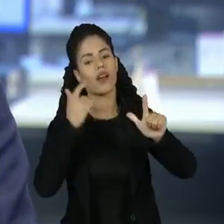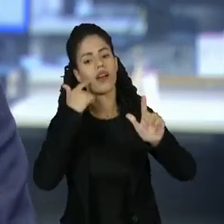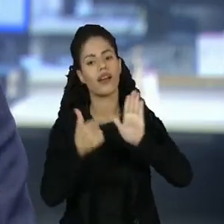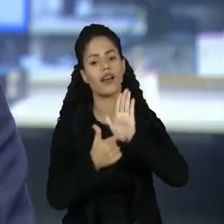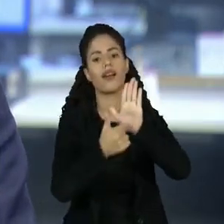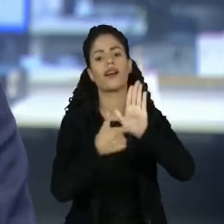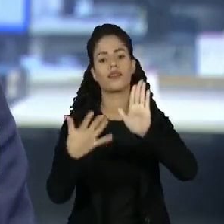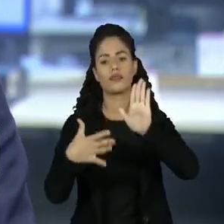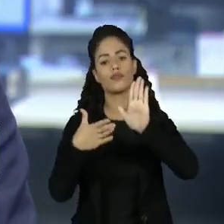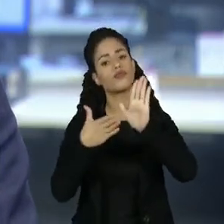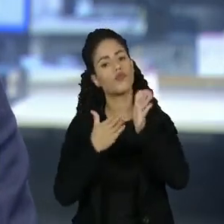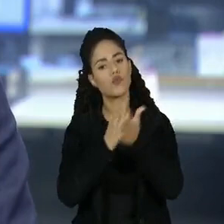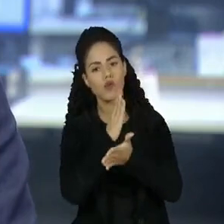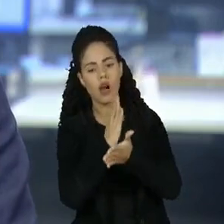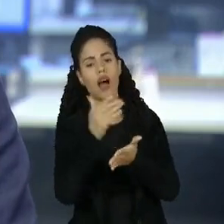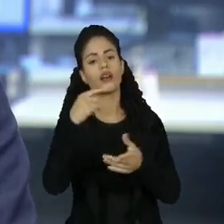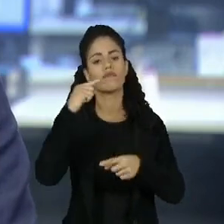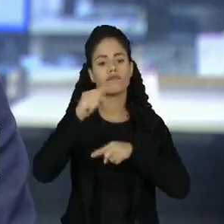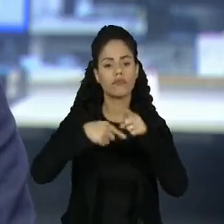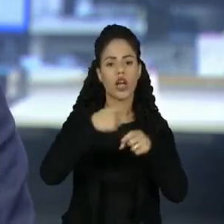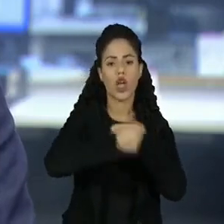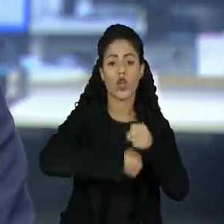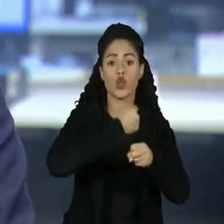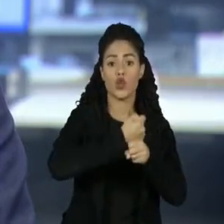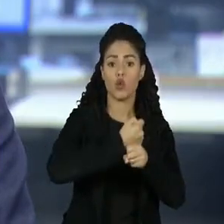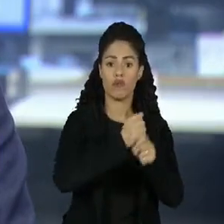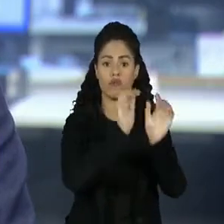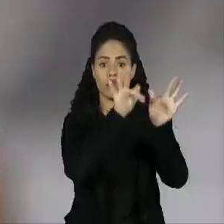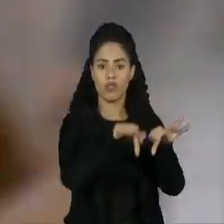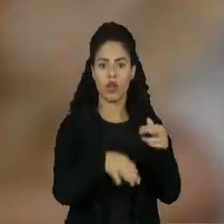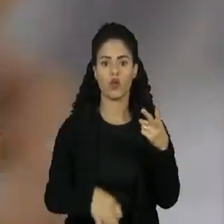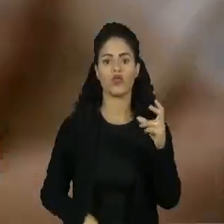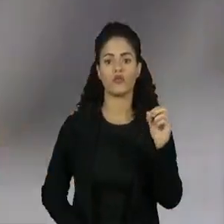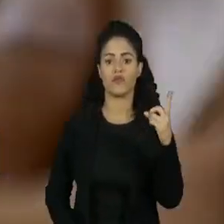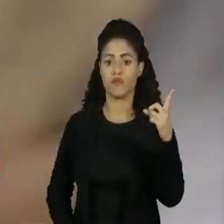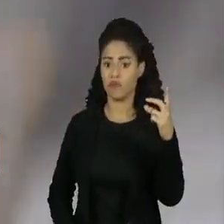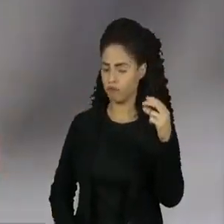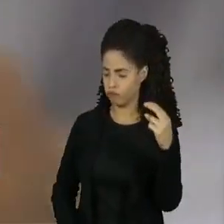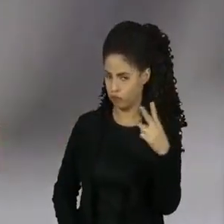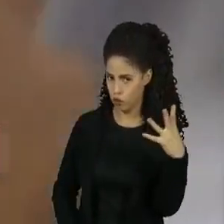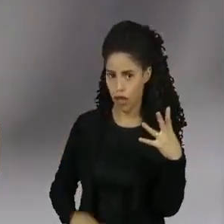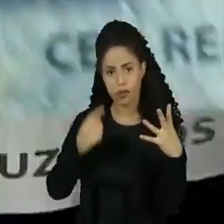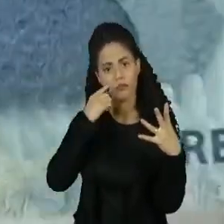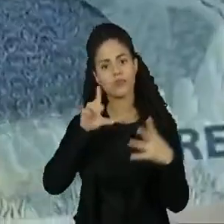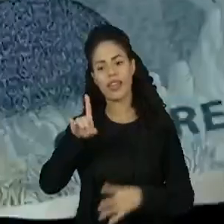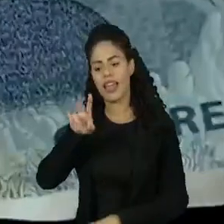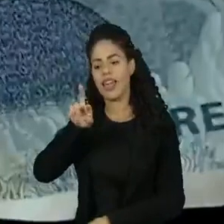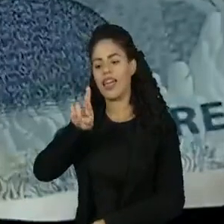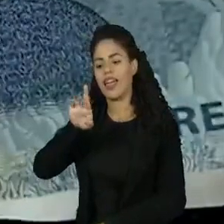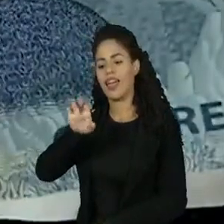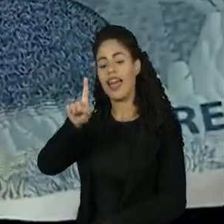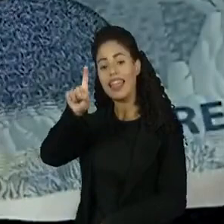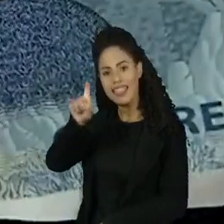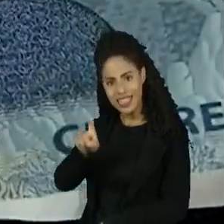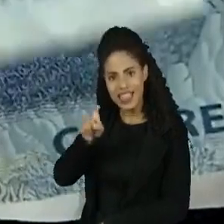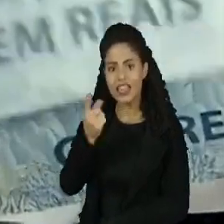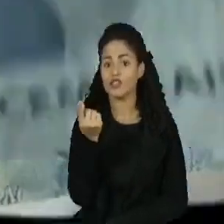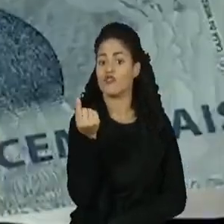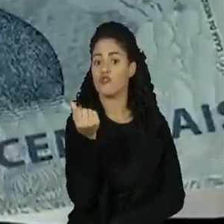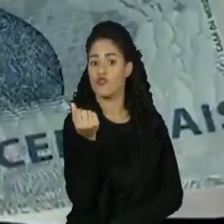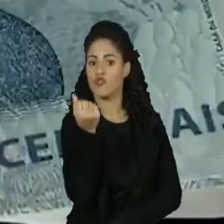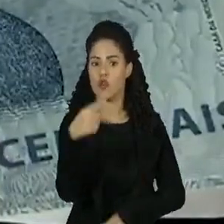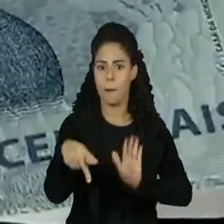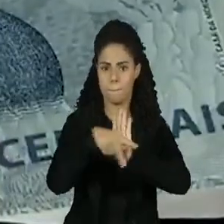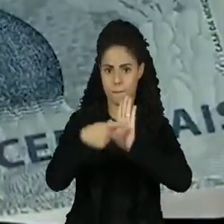estar disponível para a população só no fim de 2024. O DREX é a própria moeda brasileira em si.